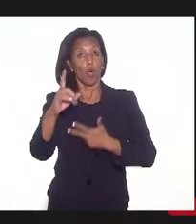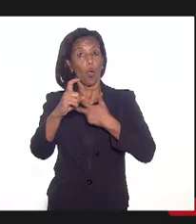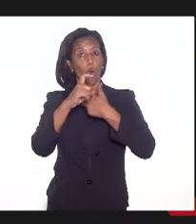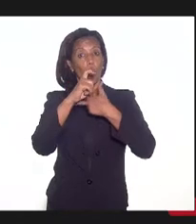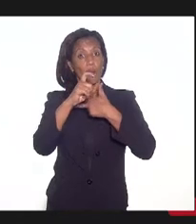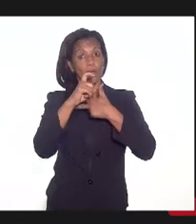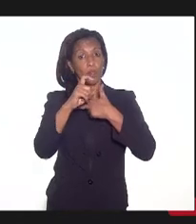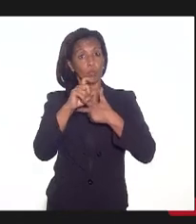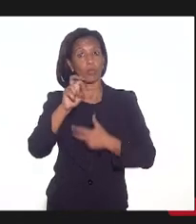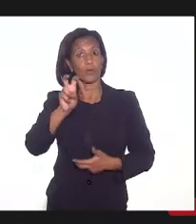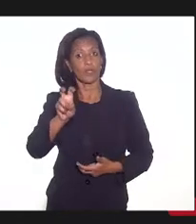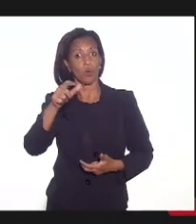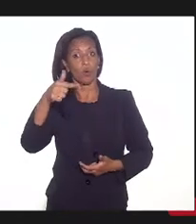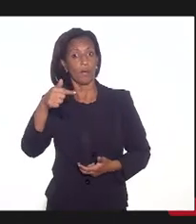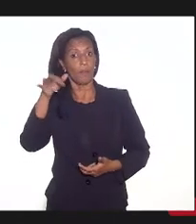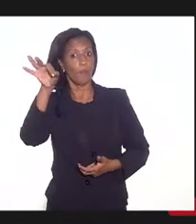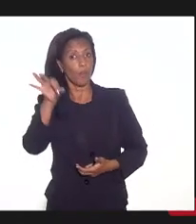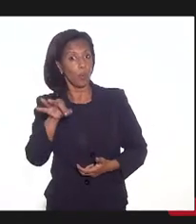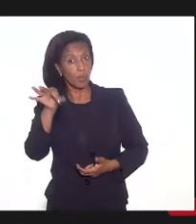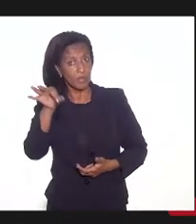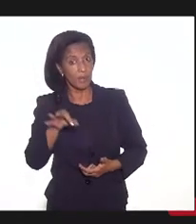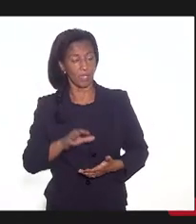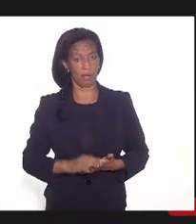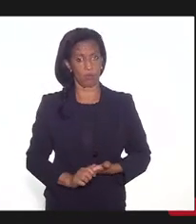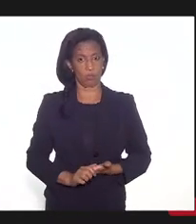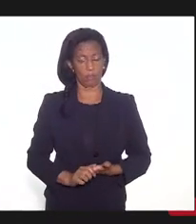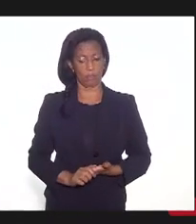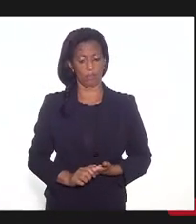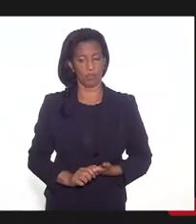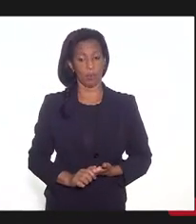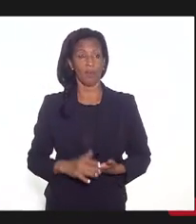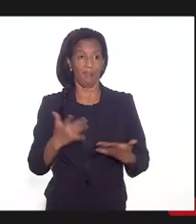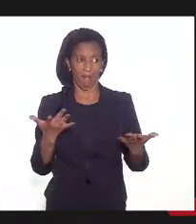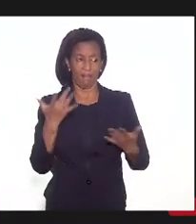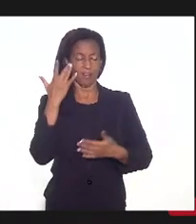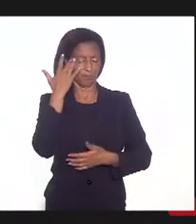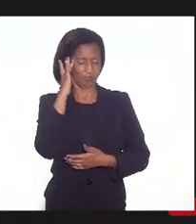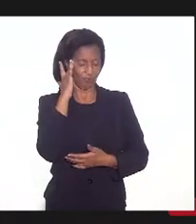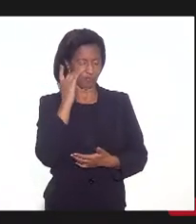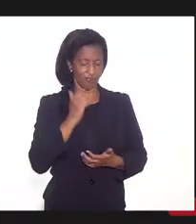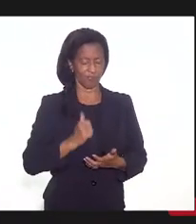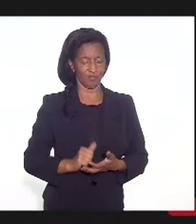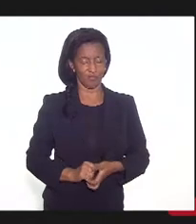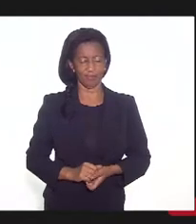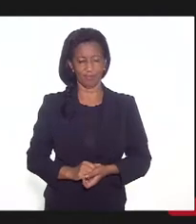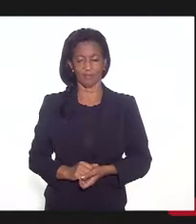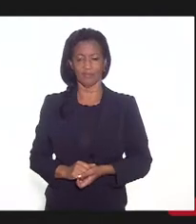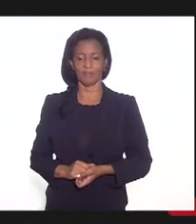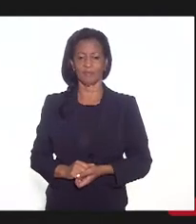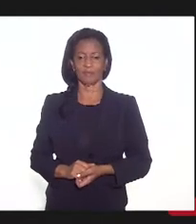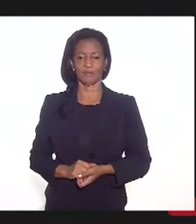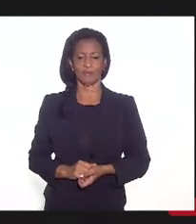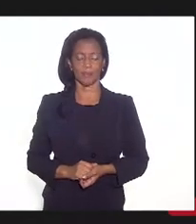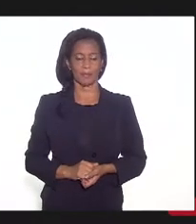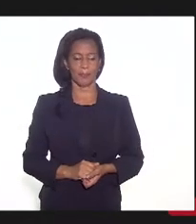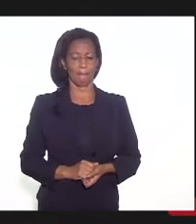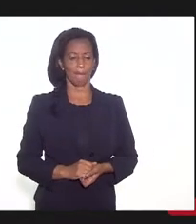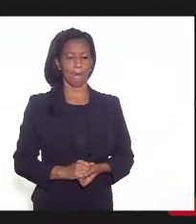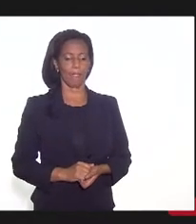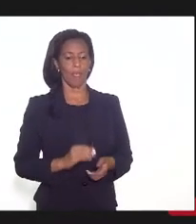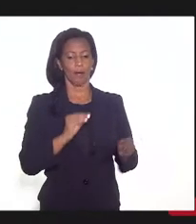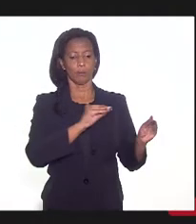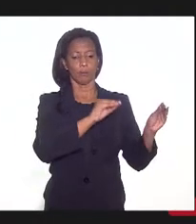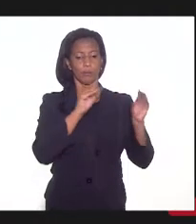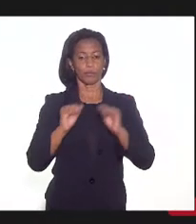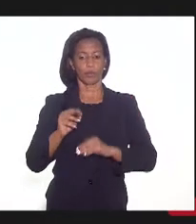57%. É isso que eu estava... Isso que eu estava achando. É. Passa a 57